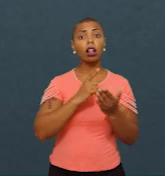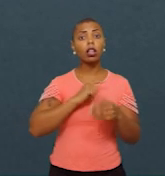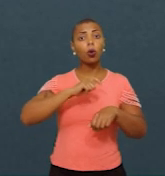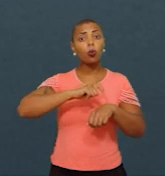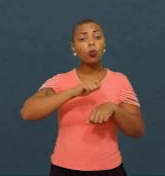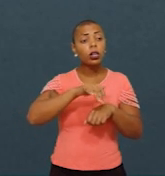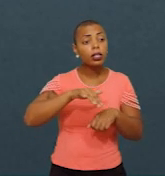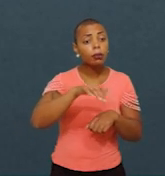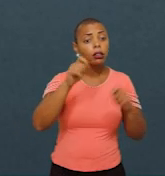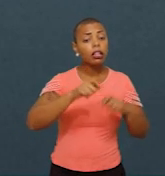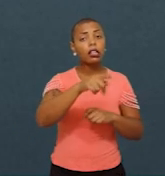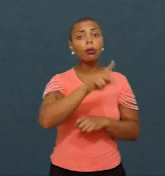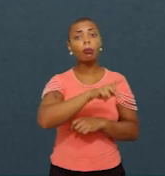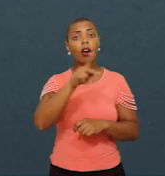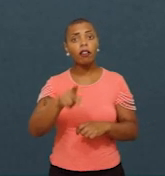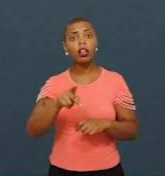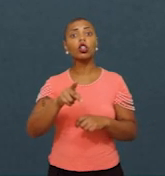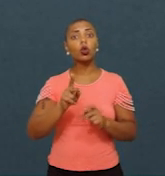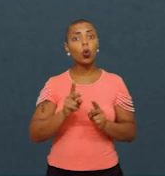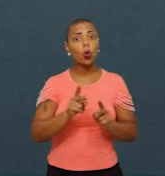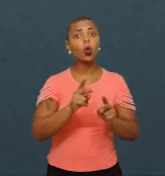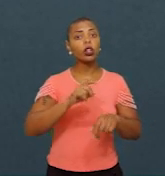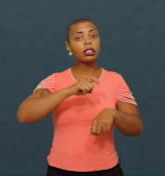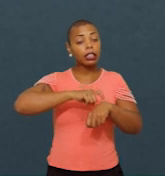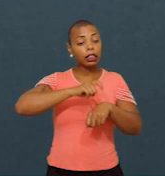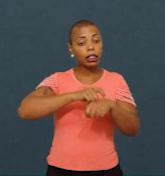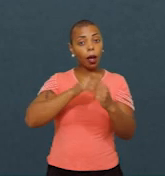esse professor poder ficar nesse um terço do tempo,